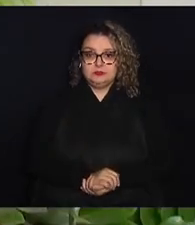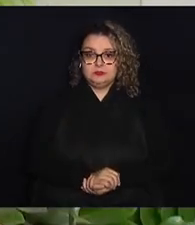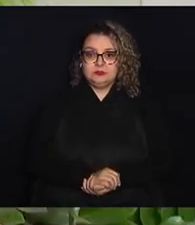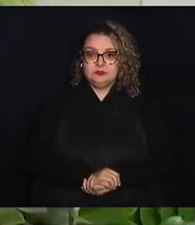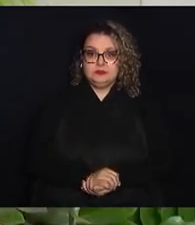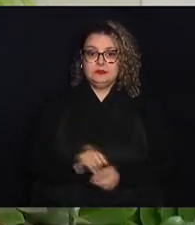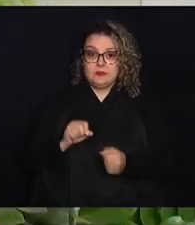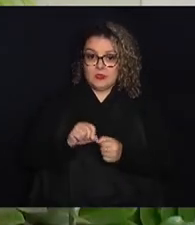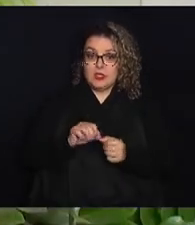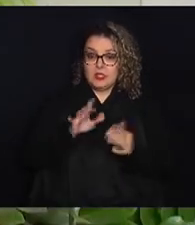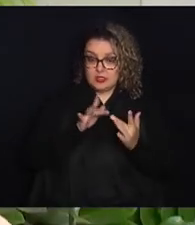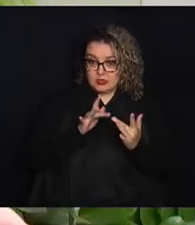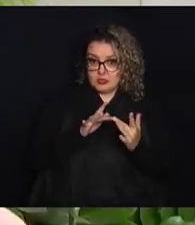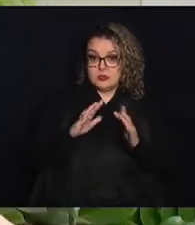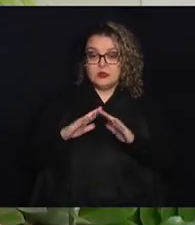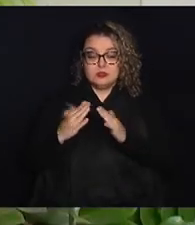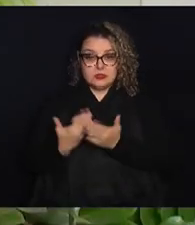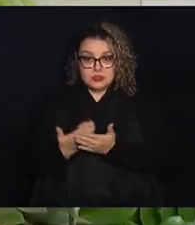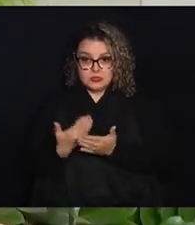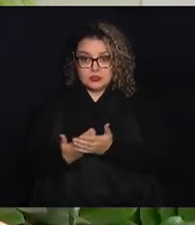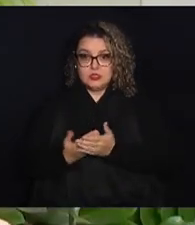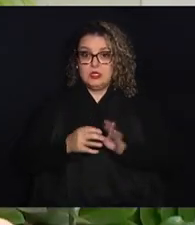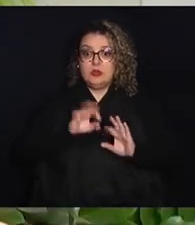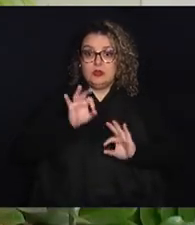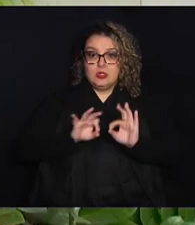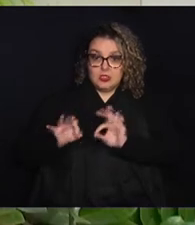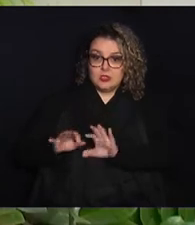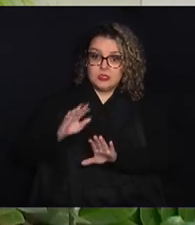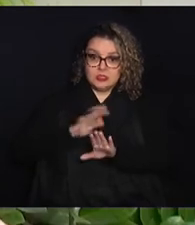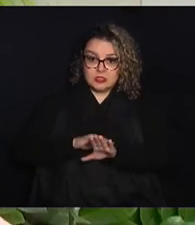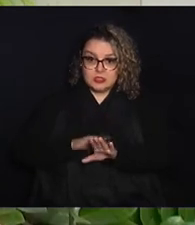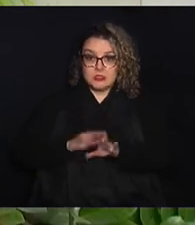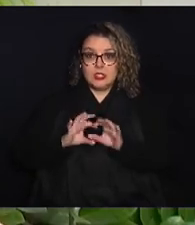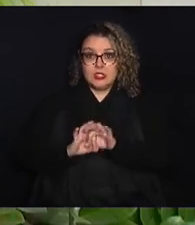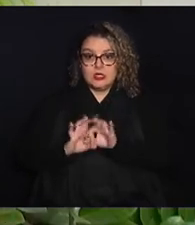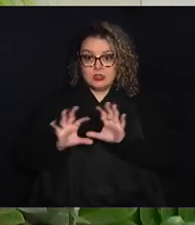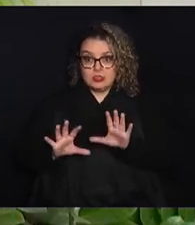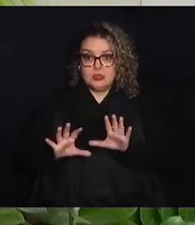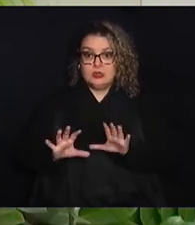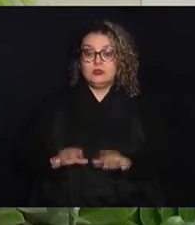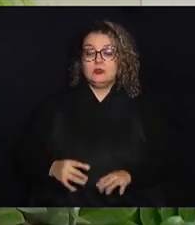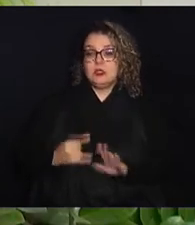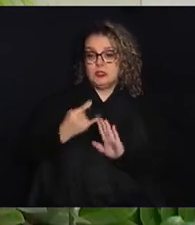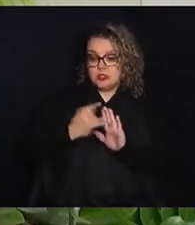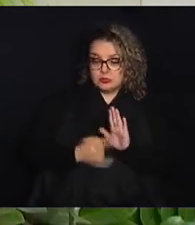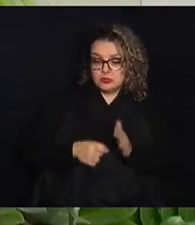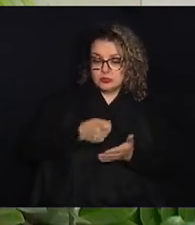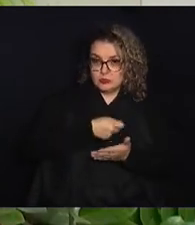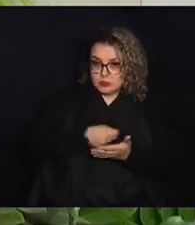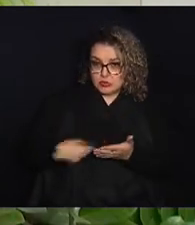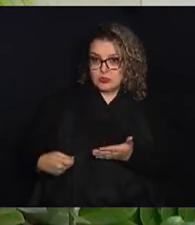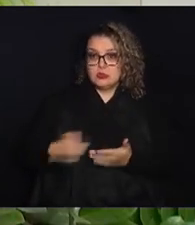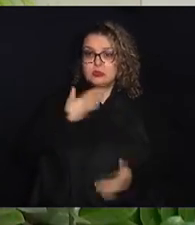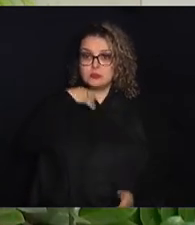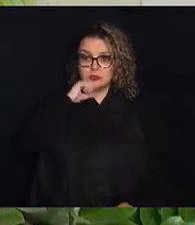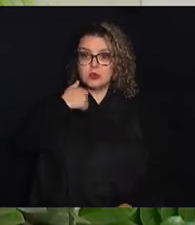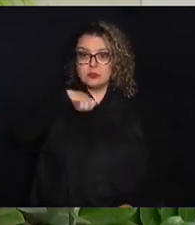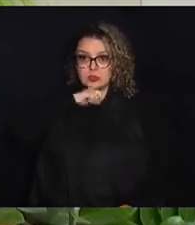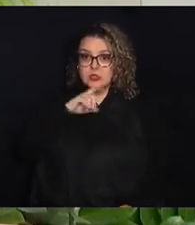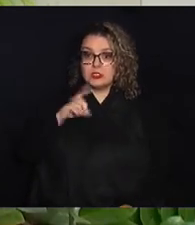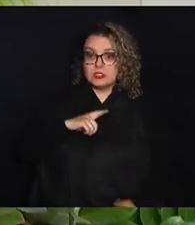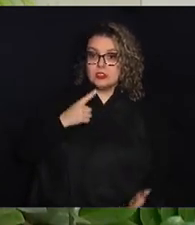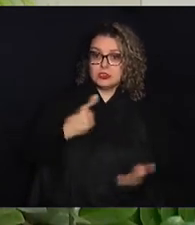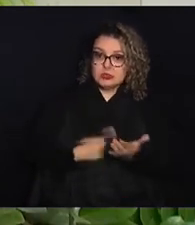contato com essas escolas, a gente organiza a ação, é disponibilizado um termo para que os pais assinem, é preciso que eles tenham esse